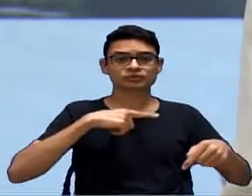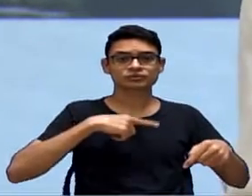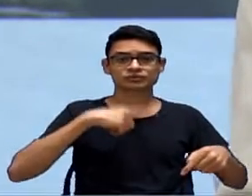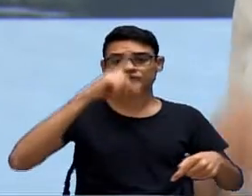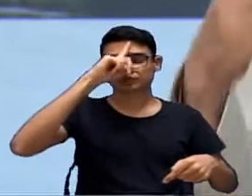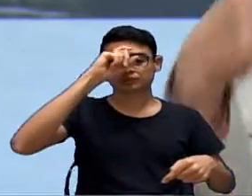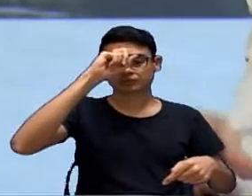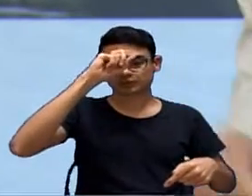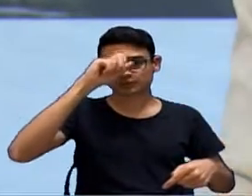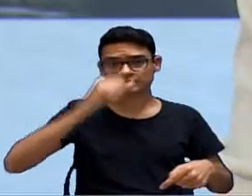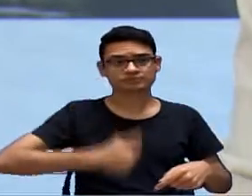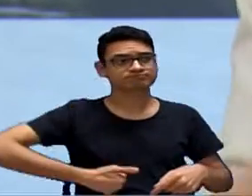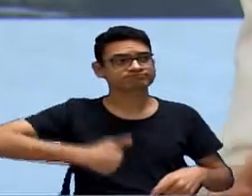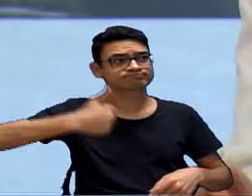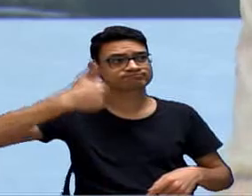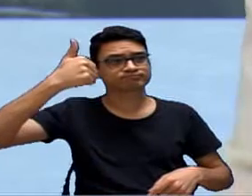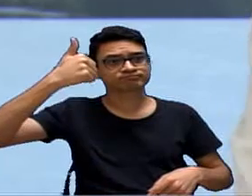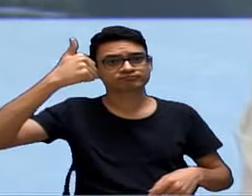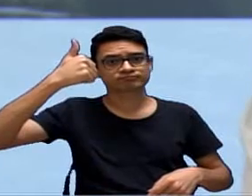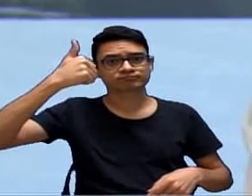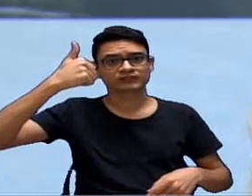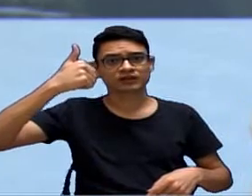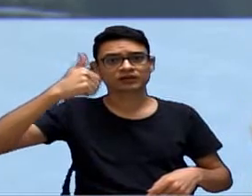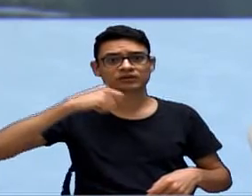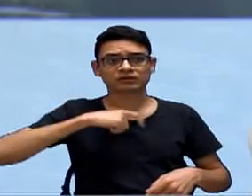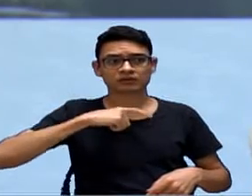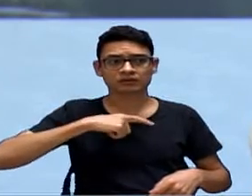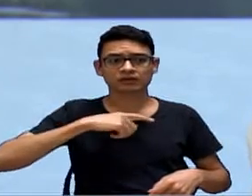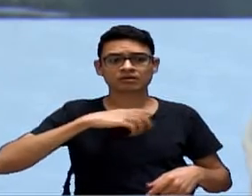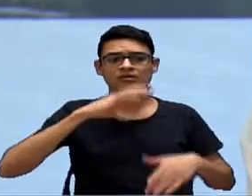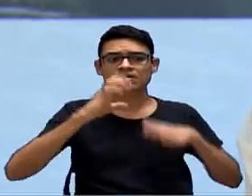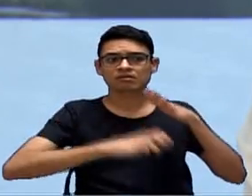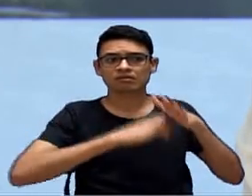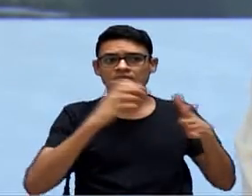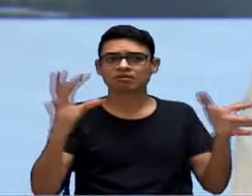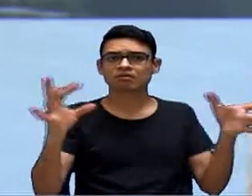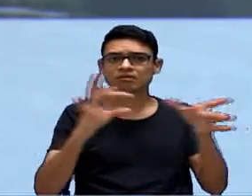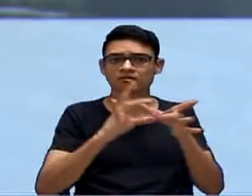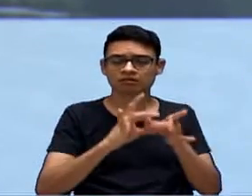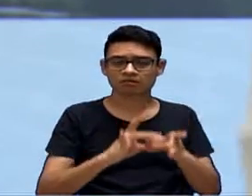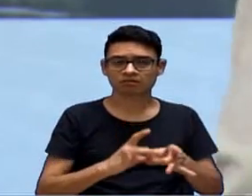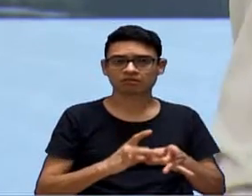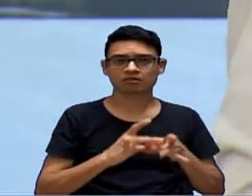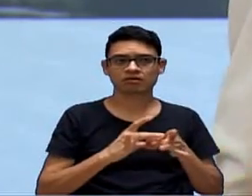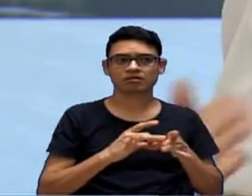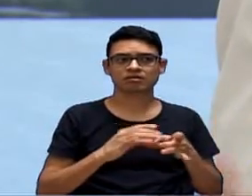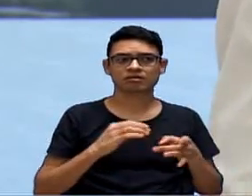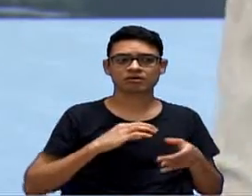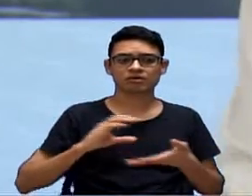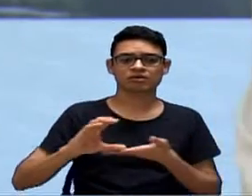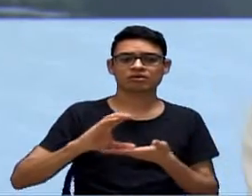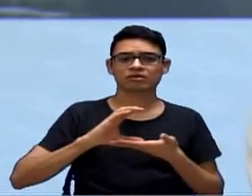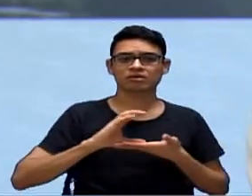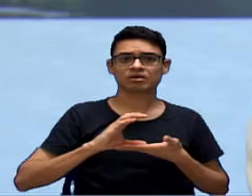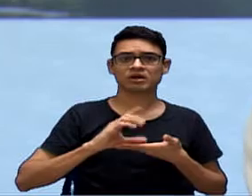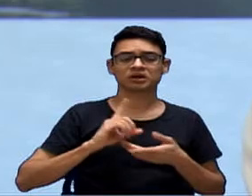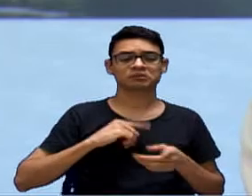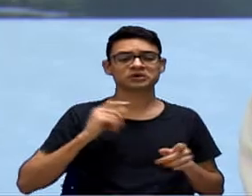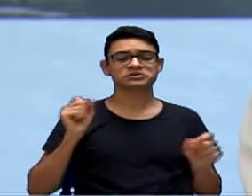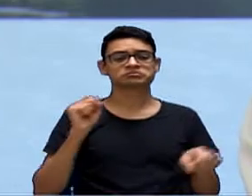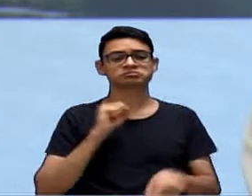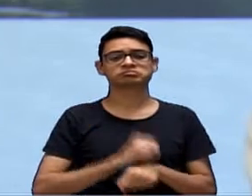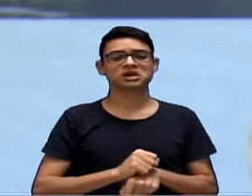rede estadual, terceirizados, terceirização é isso. Eu ganho para fazer um serviço e de repente eu não faço mais.